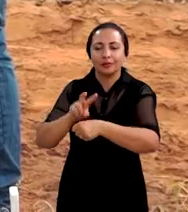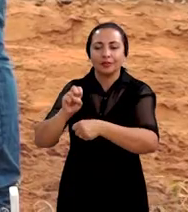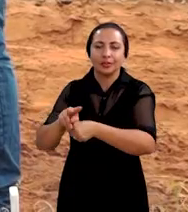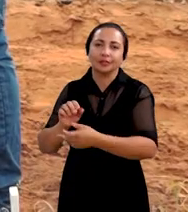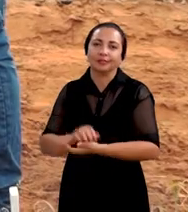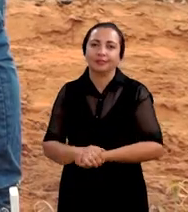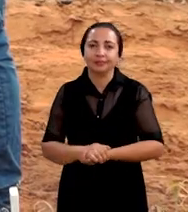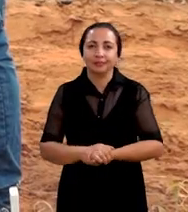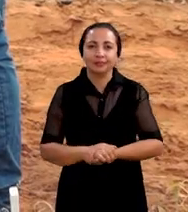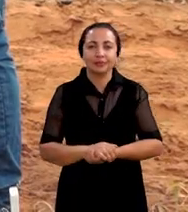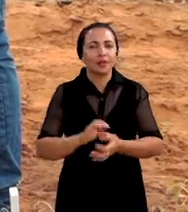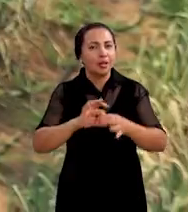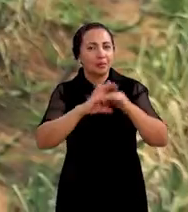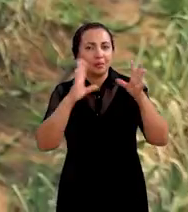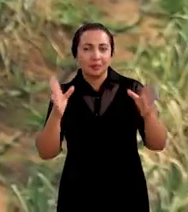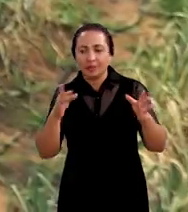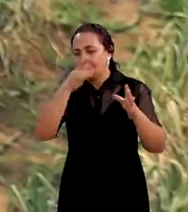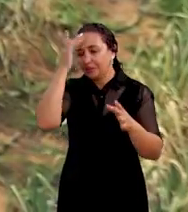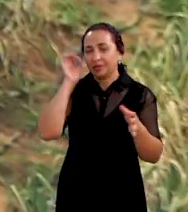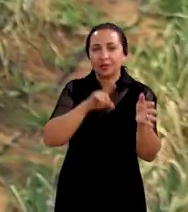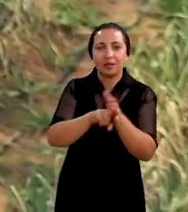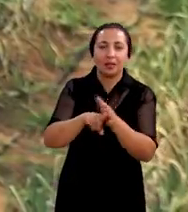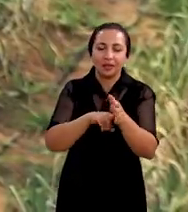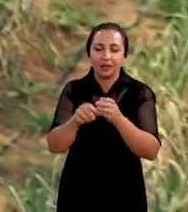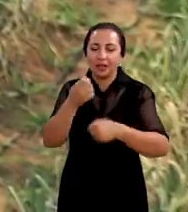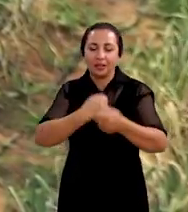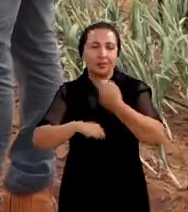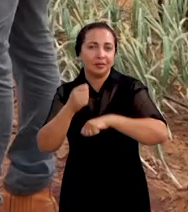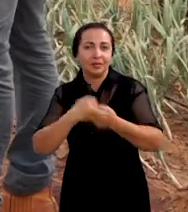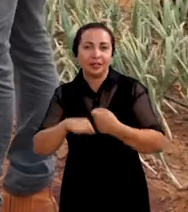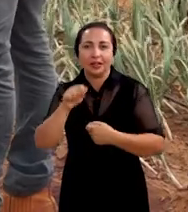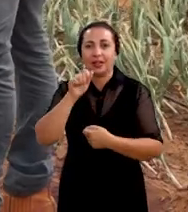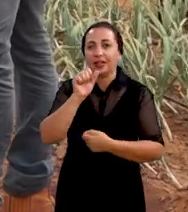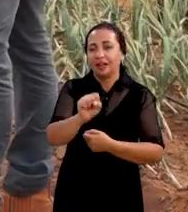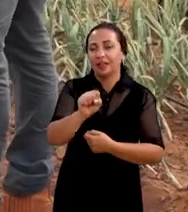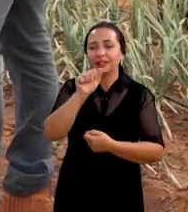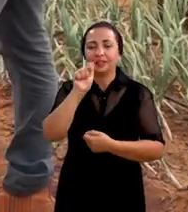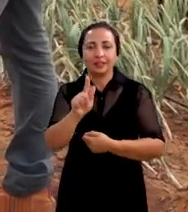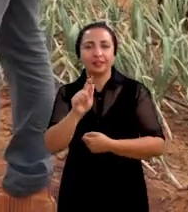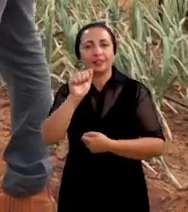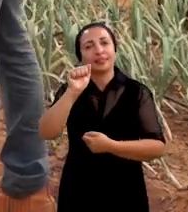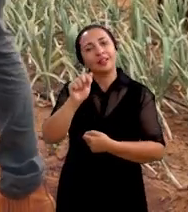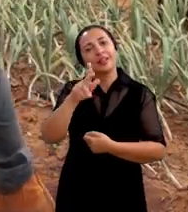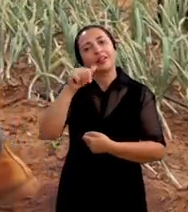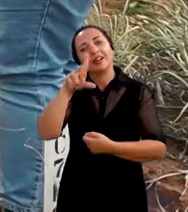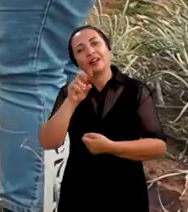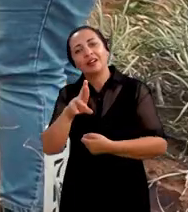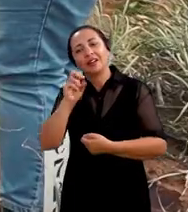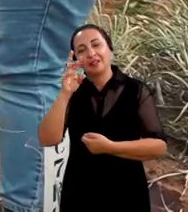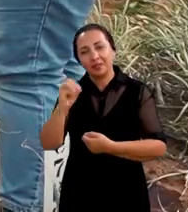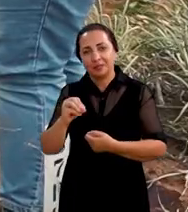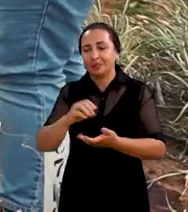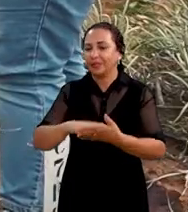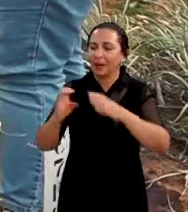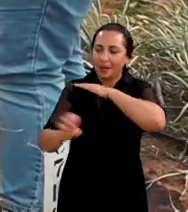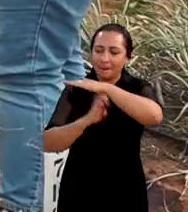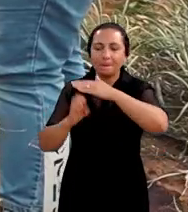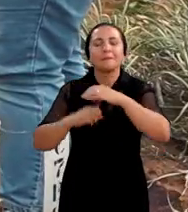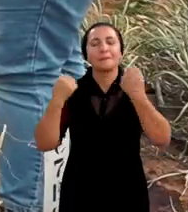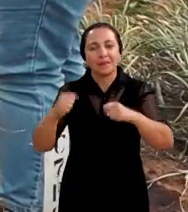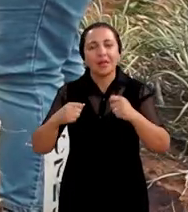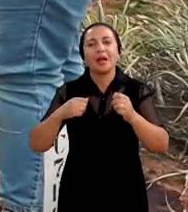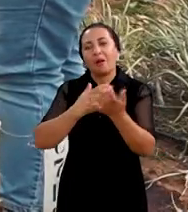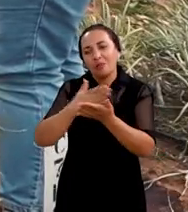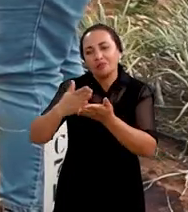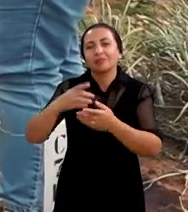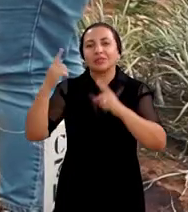com o aval dos pesquisadores daiana administradora da SG Agro está otimista e afirma que a empresa deve